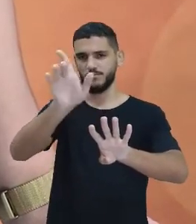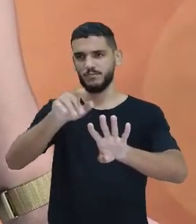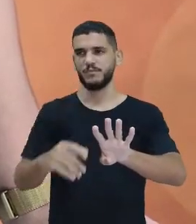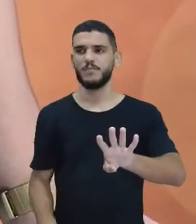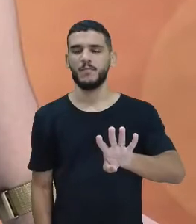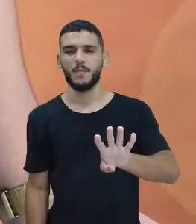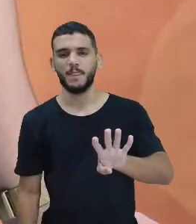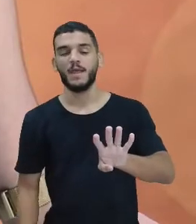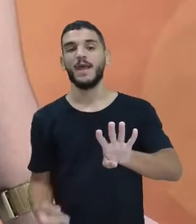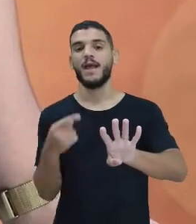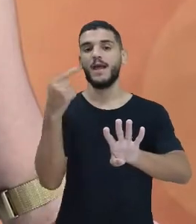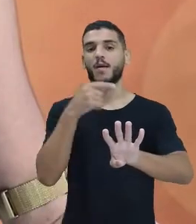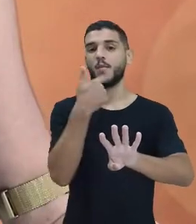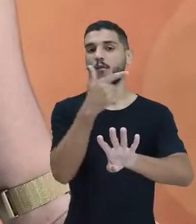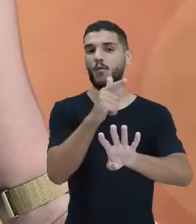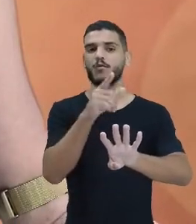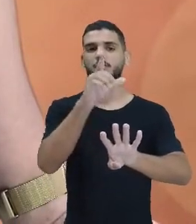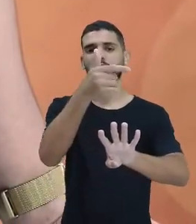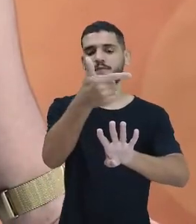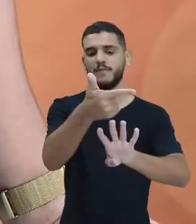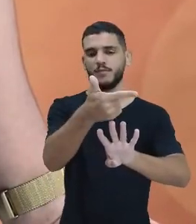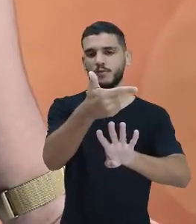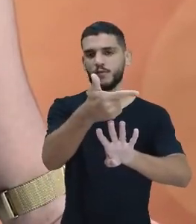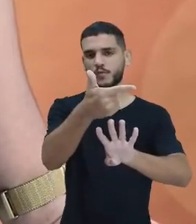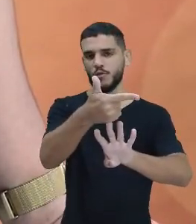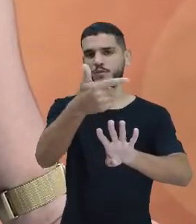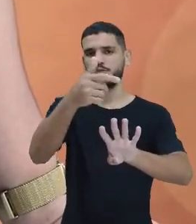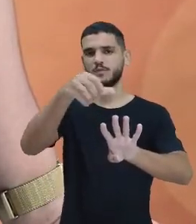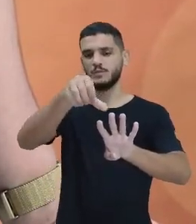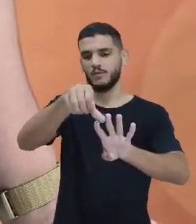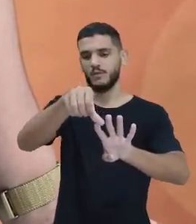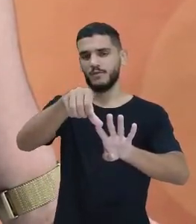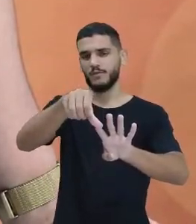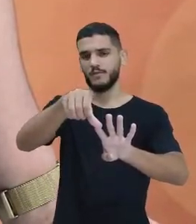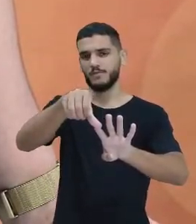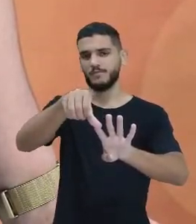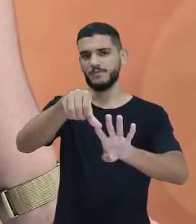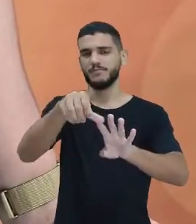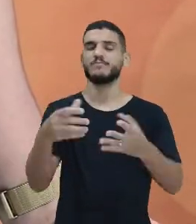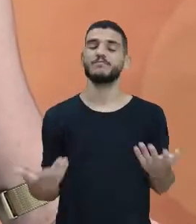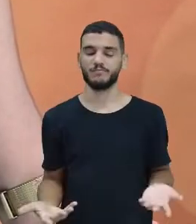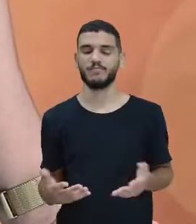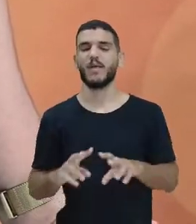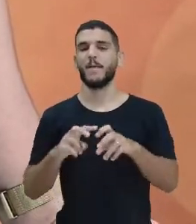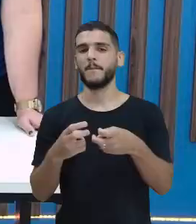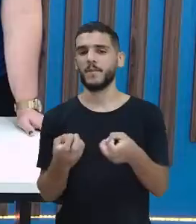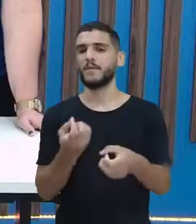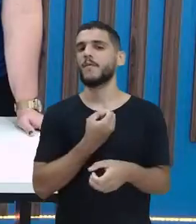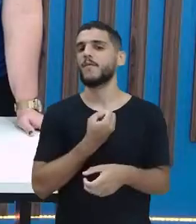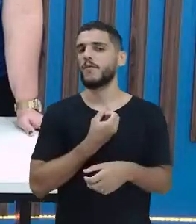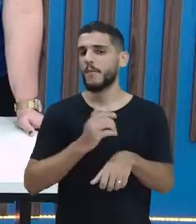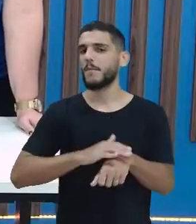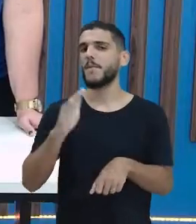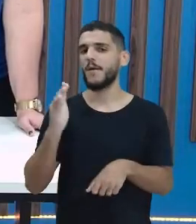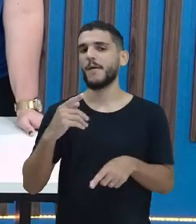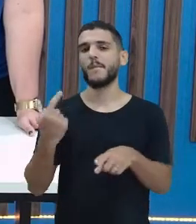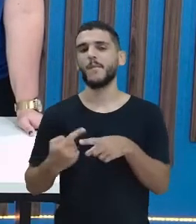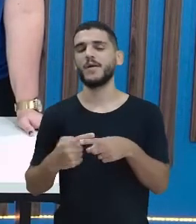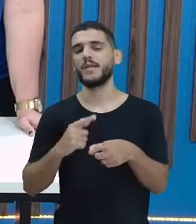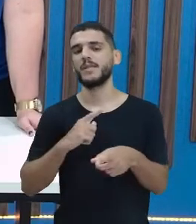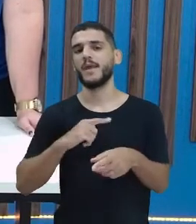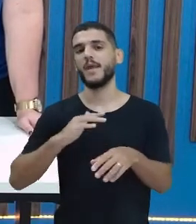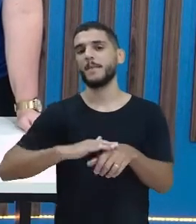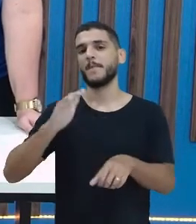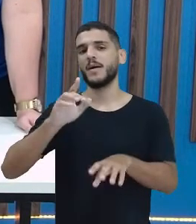E aí eu identifiquei que esse número é maior porque ele tem mais dezenas que o da professora Iris. Isso mesmo. Isso é uma maneira de comparar